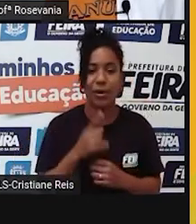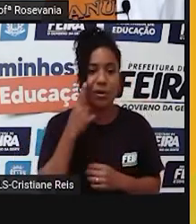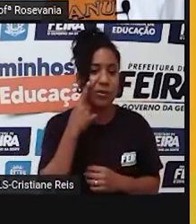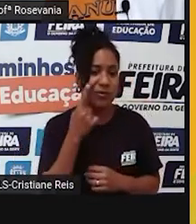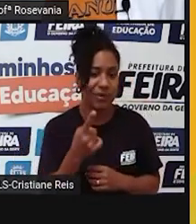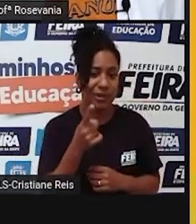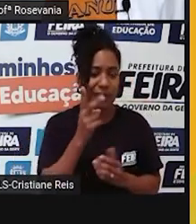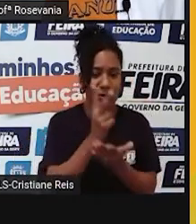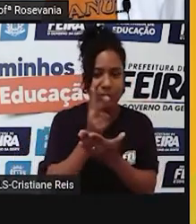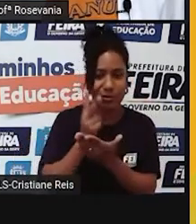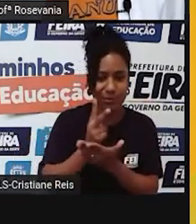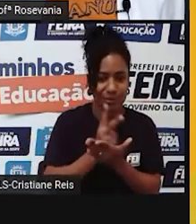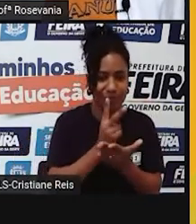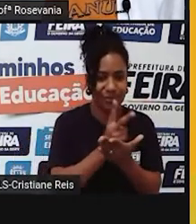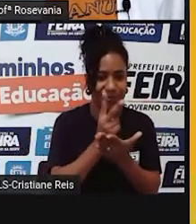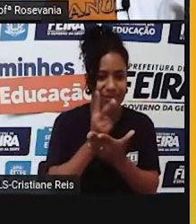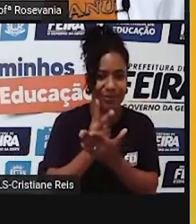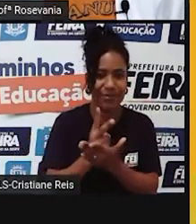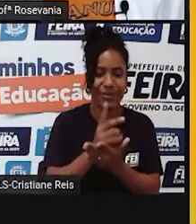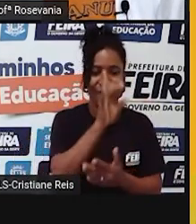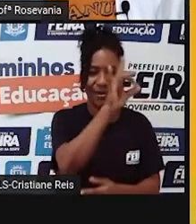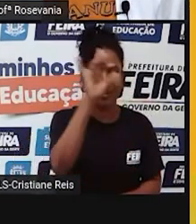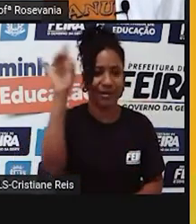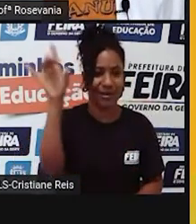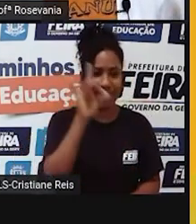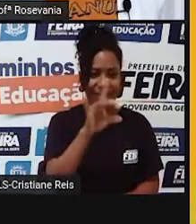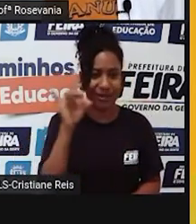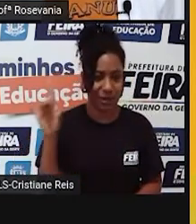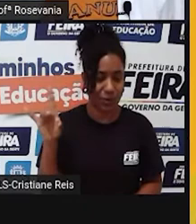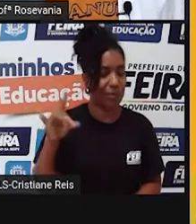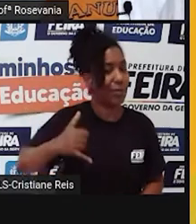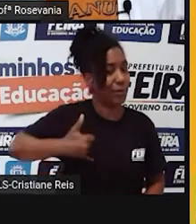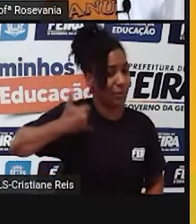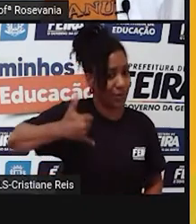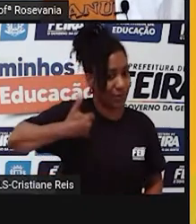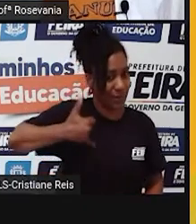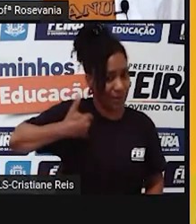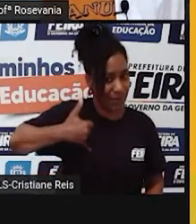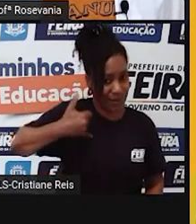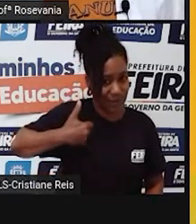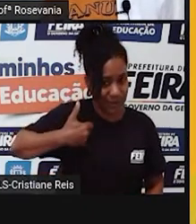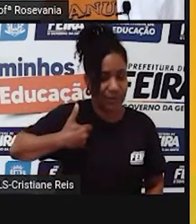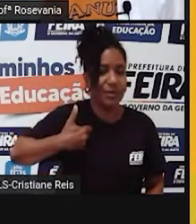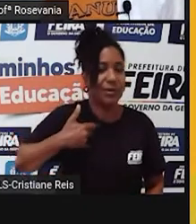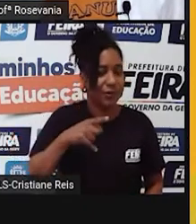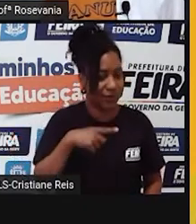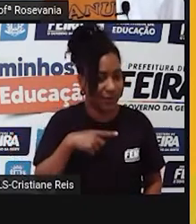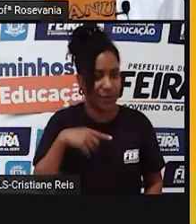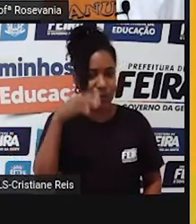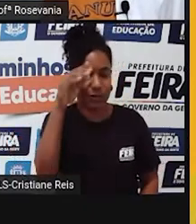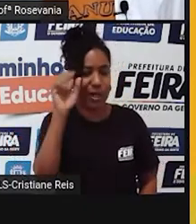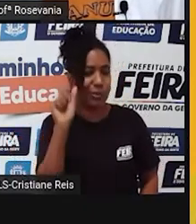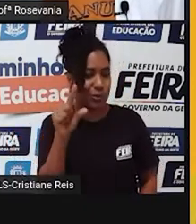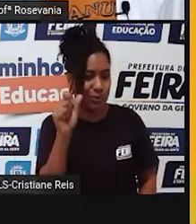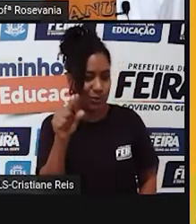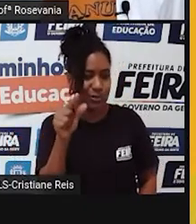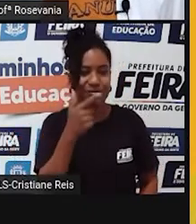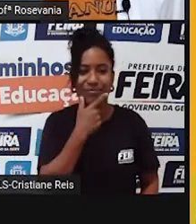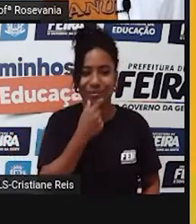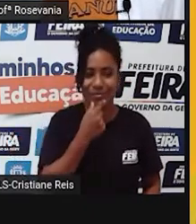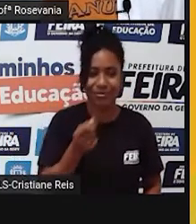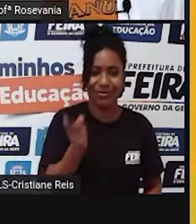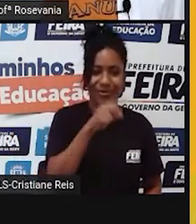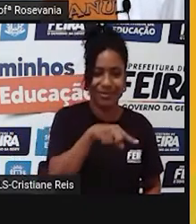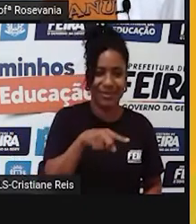constante quando se analisa a pirâmide etária. Eu sempre tenho de um lado a população masculina, do outro lado a população feminina.